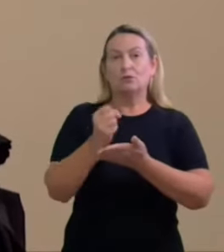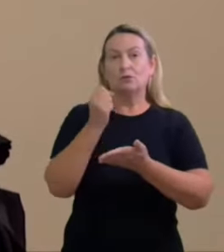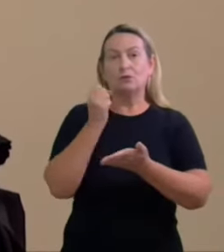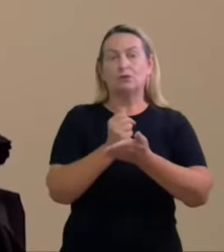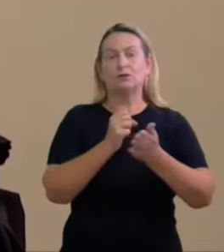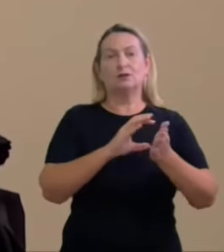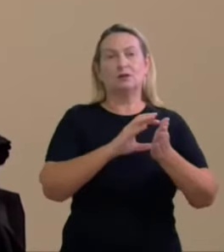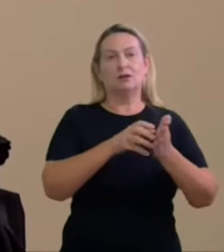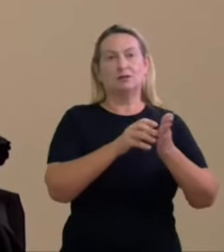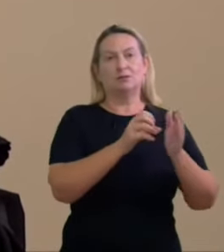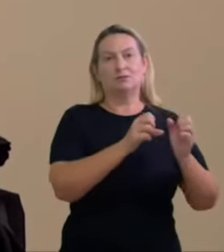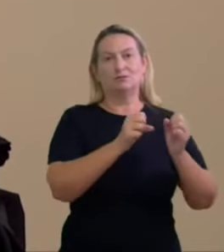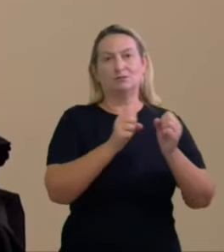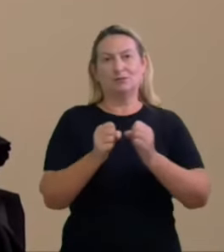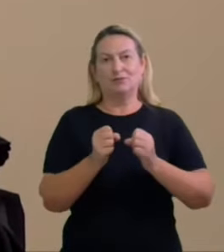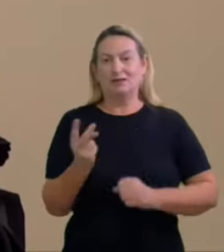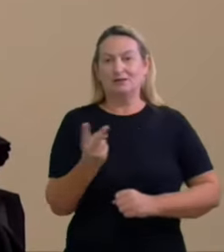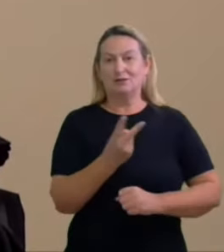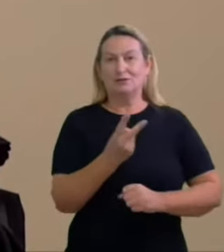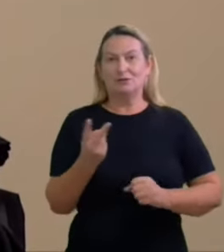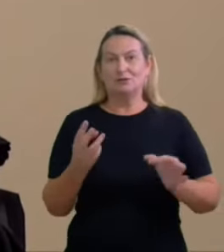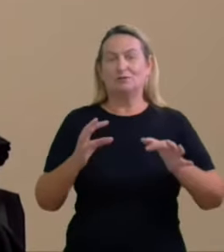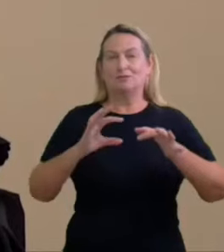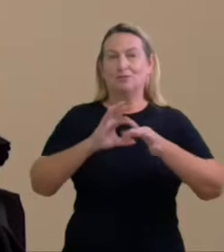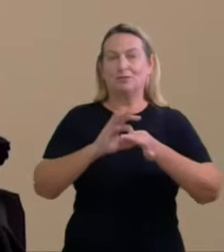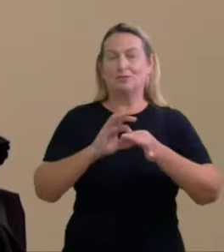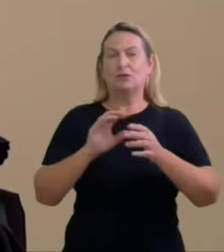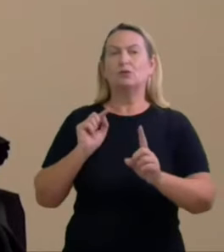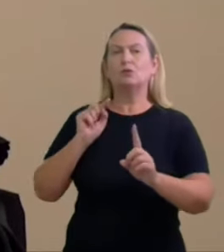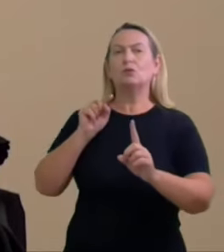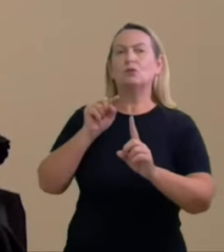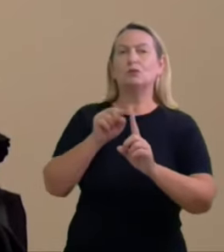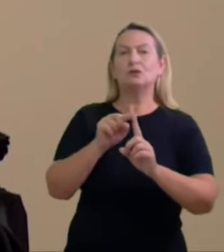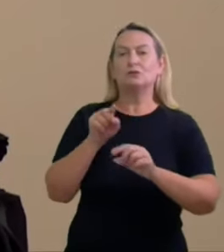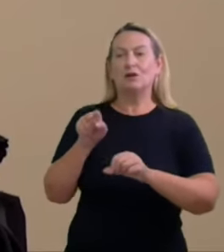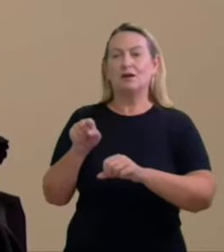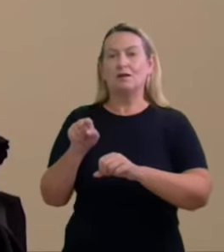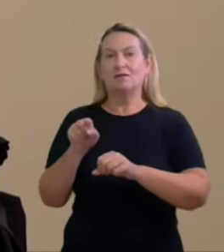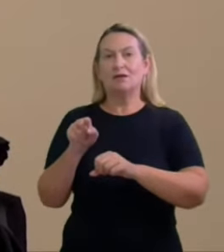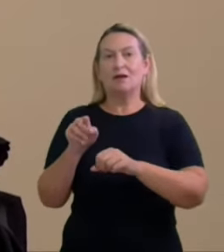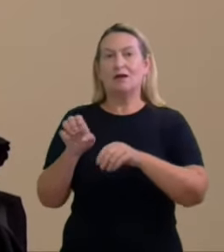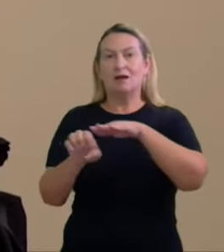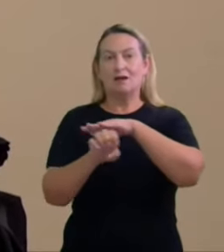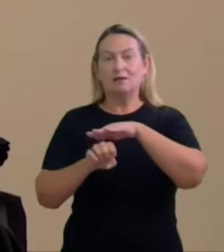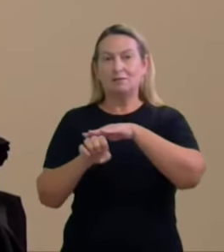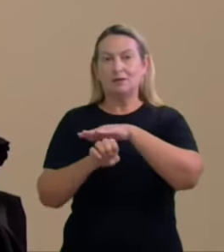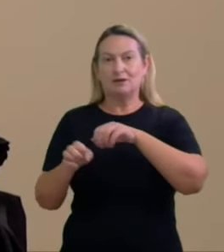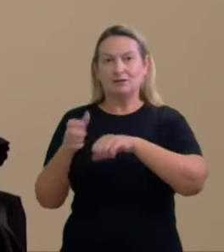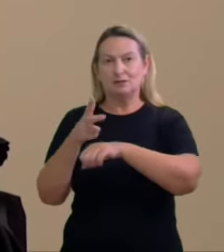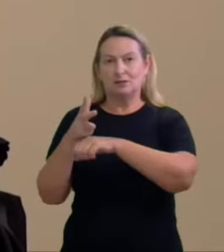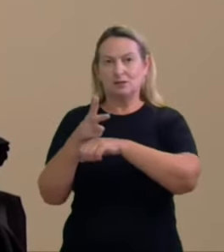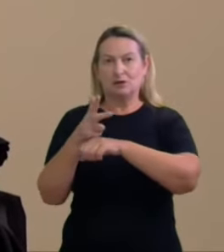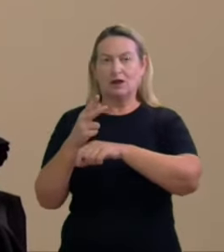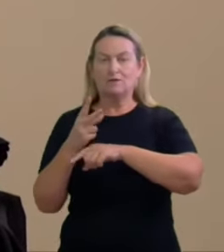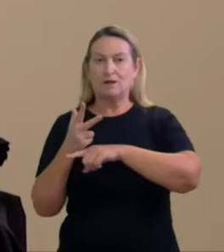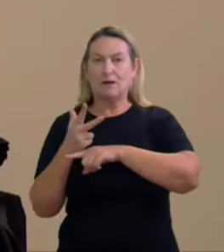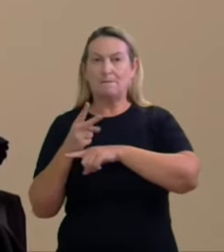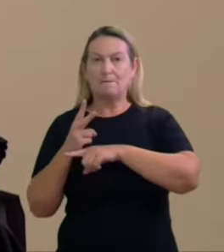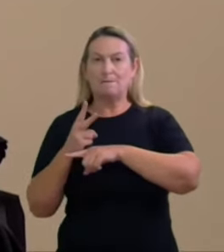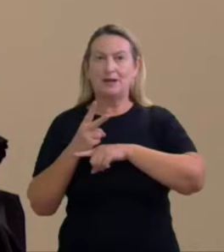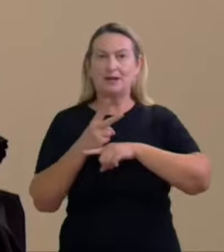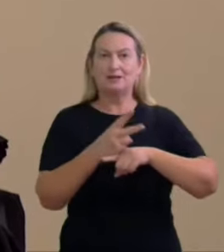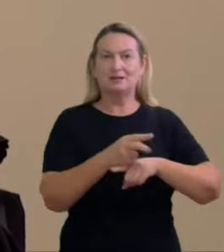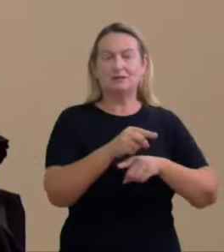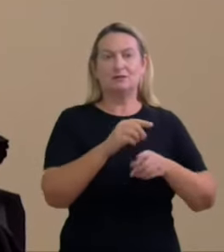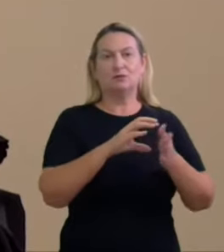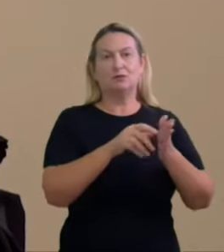celebrado entre o Podemos e a D7 tinha por objeto a prestação de serviços em assessoria em comunicação social